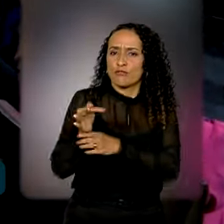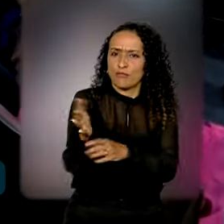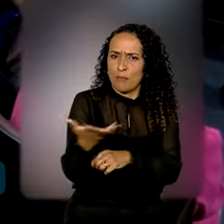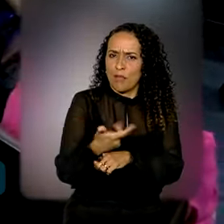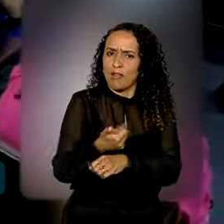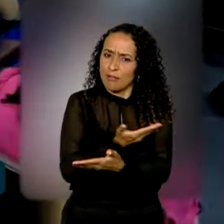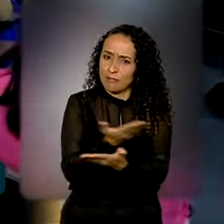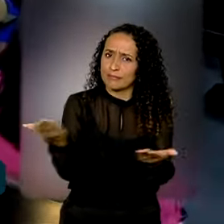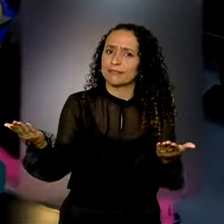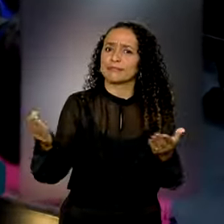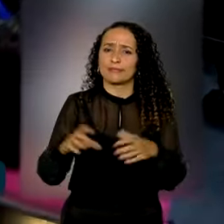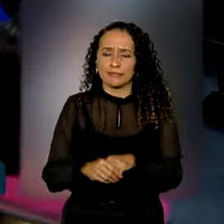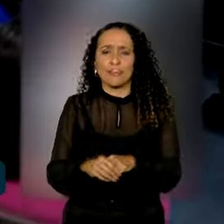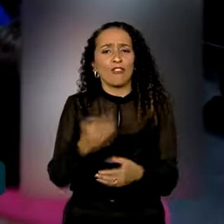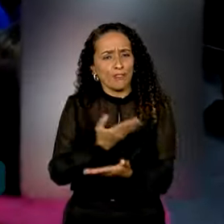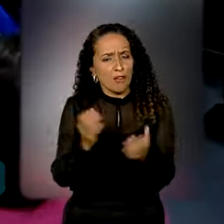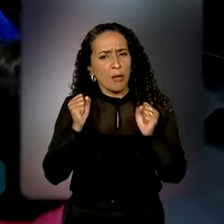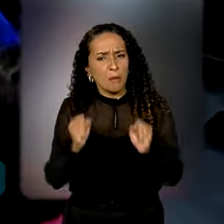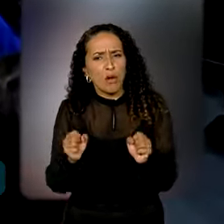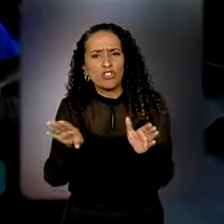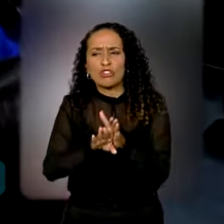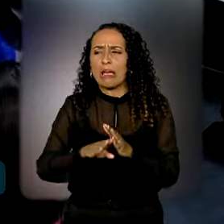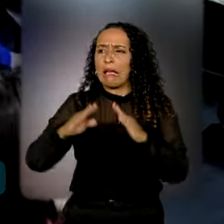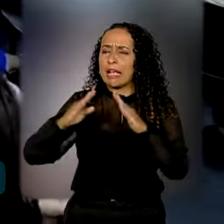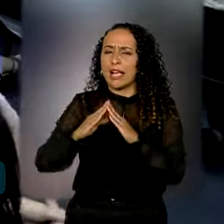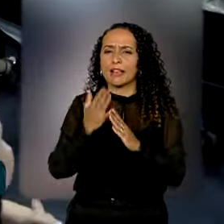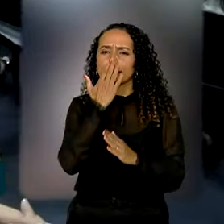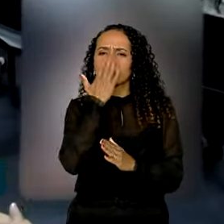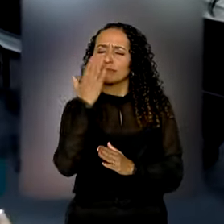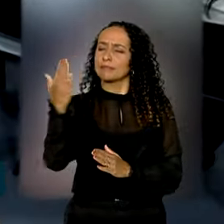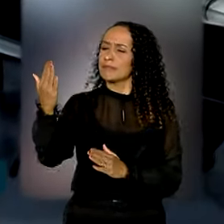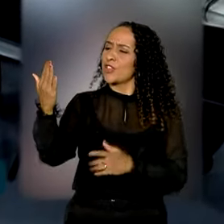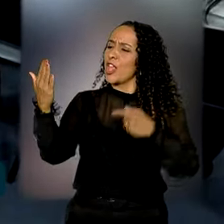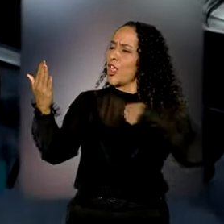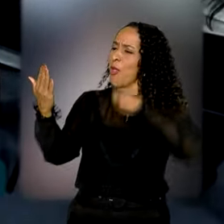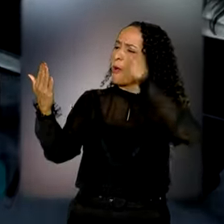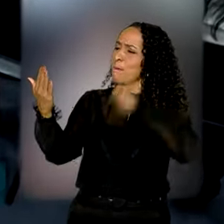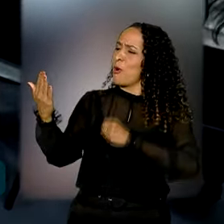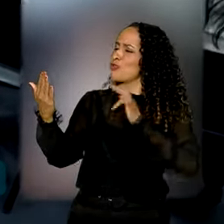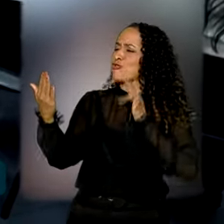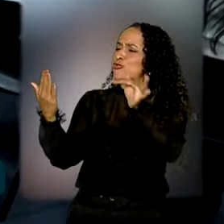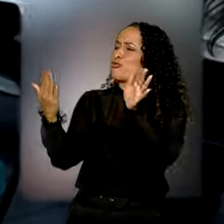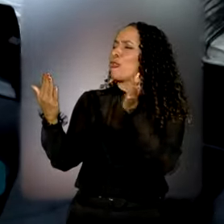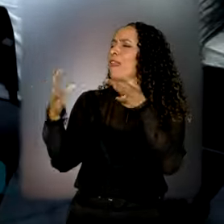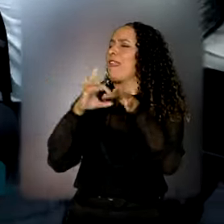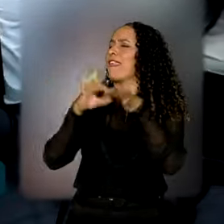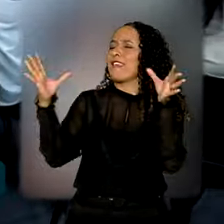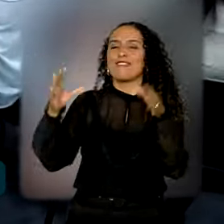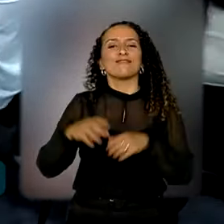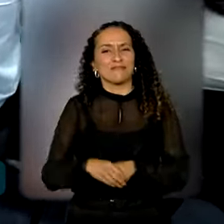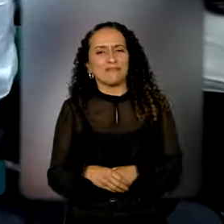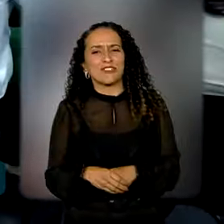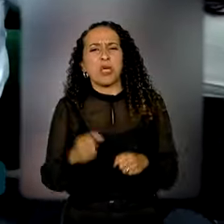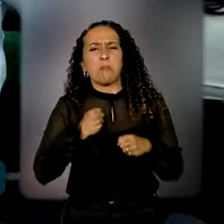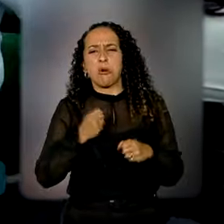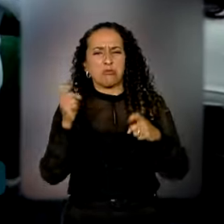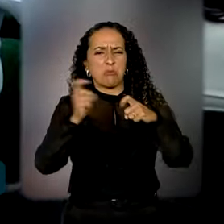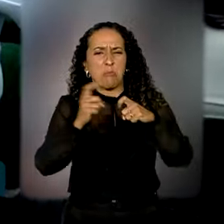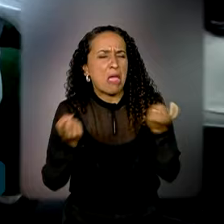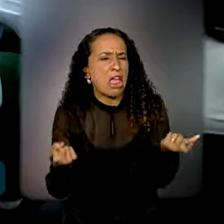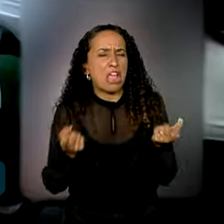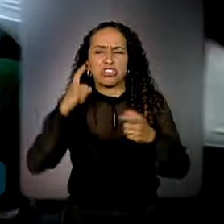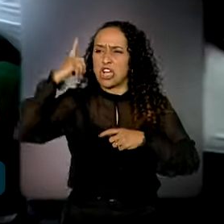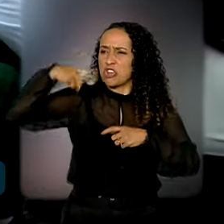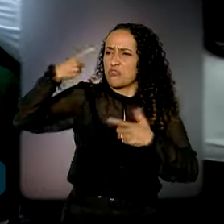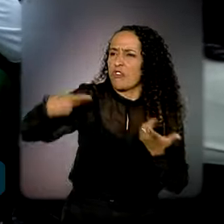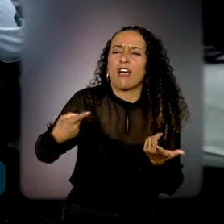para vocês. Vocês podem chegar em casa e olhar no espelho e dizer assim, eu posso ser o que eu quiser. Eu posso ser médico, posso ser